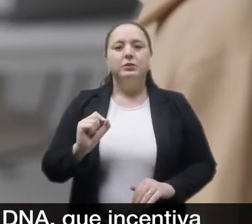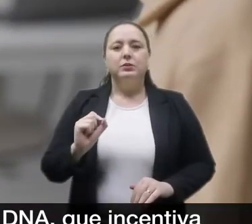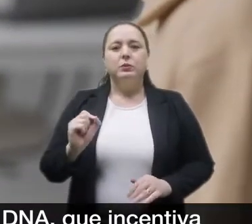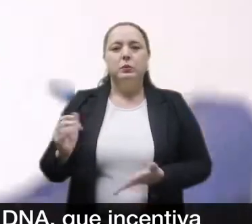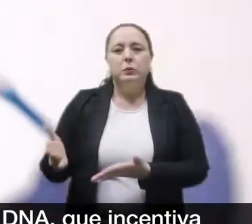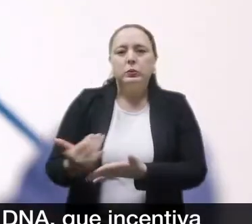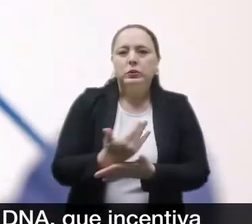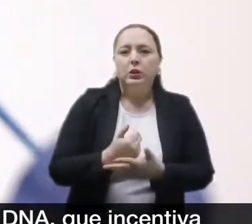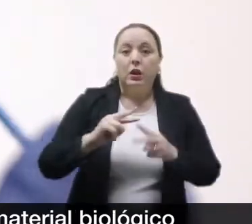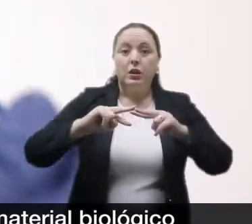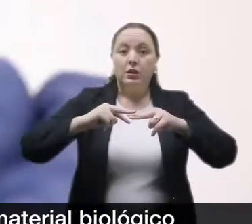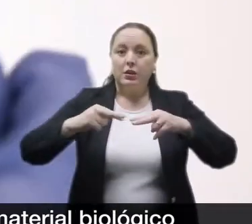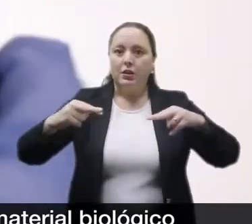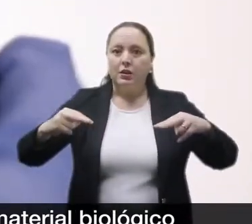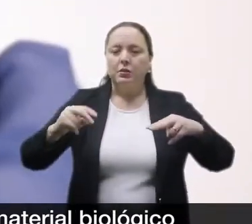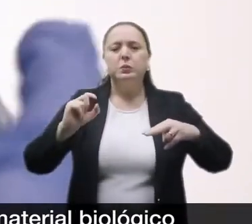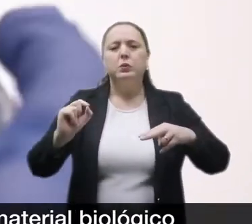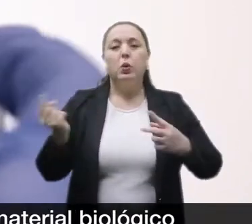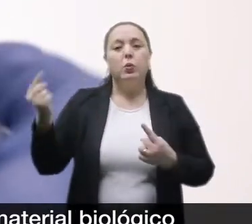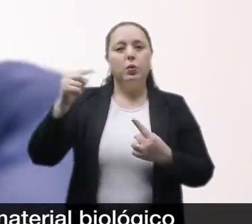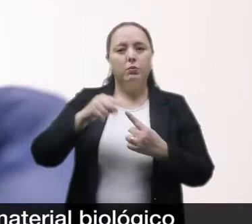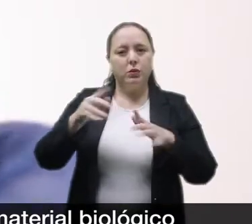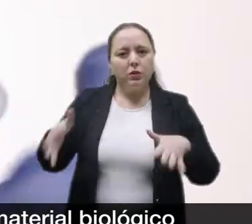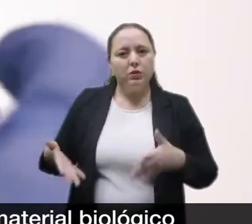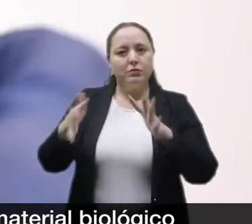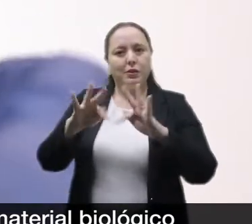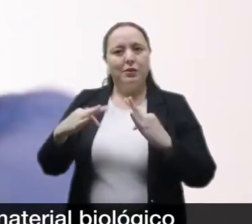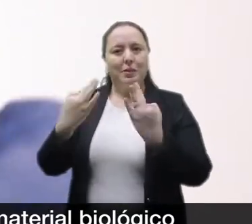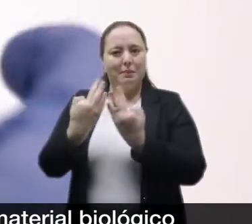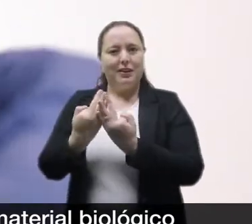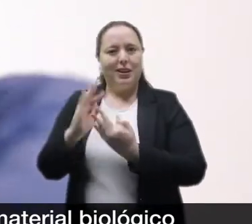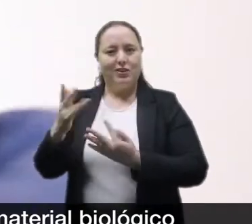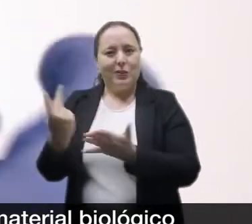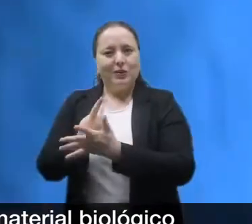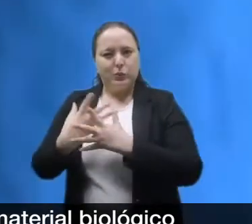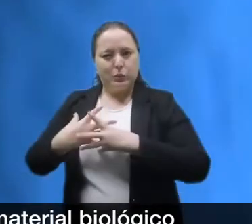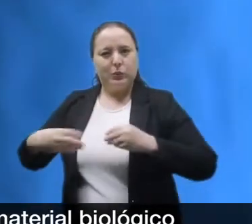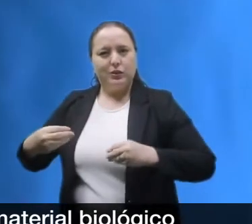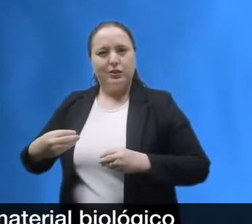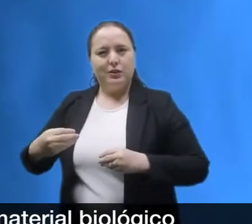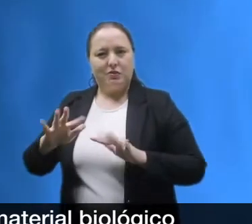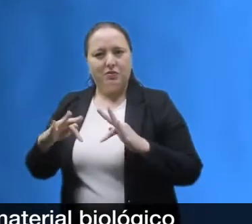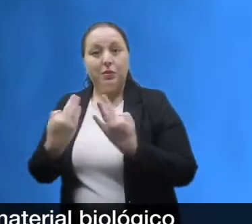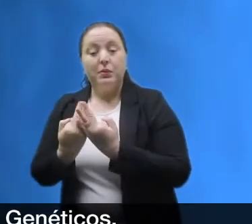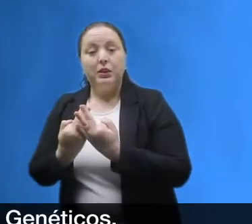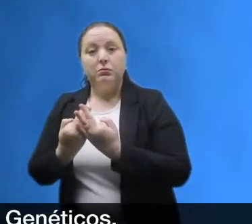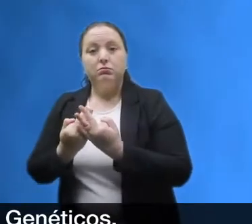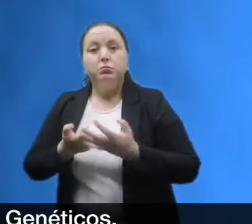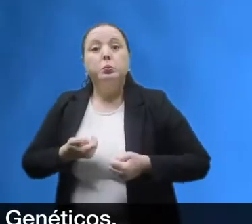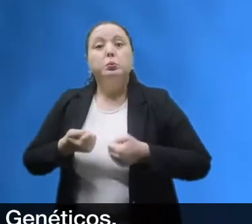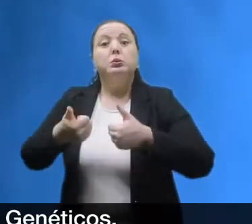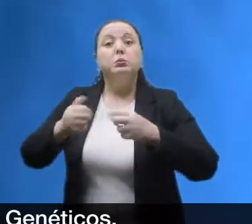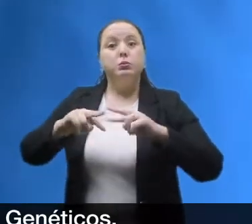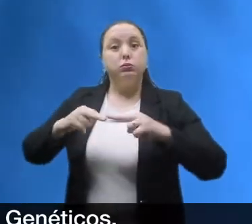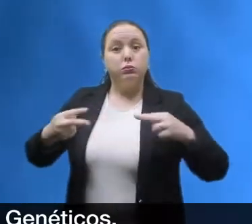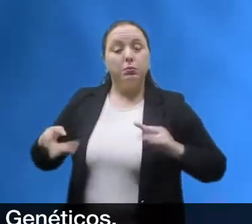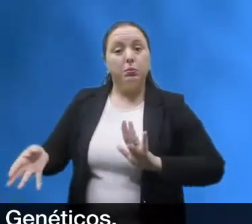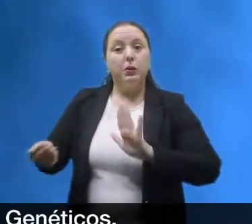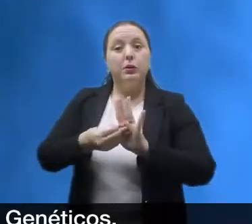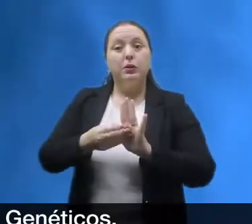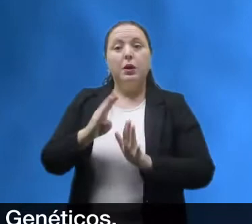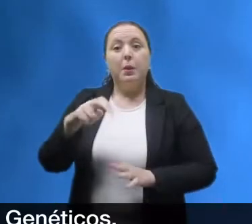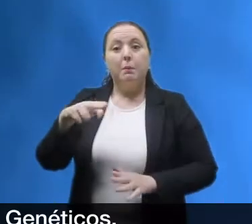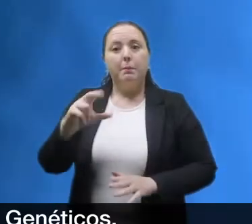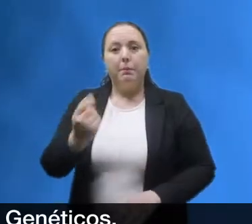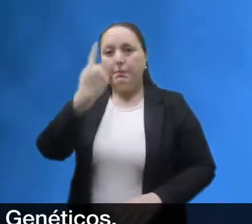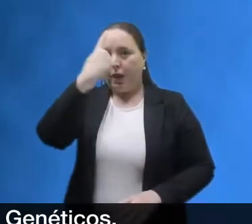DNA, que incentiva familiares de pessoas desaparecidas a doarem material biológico para a inclusão no Banco Nacional